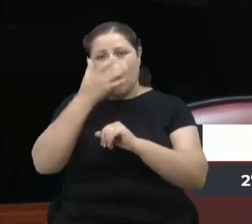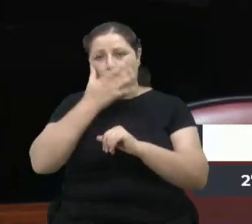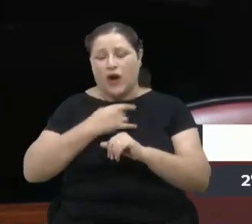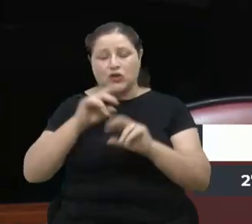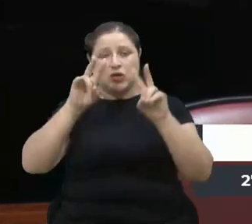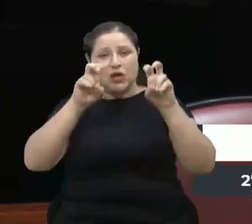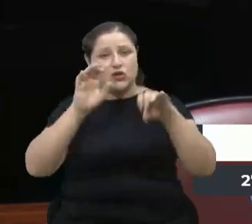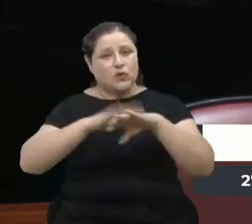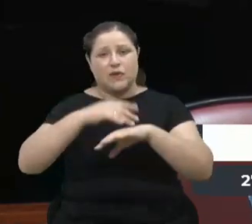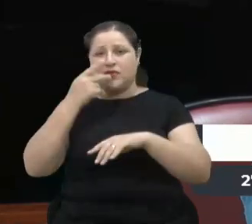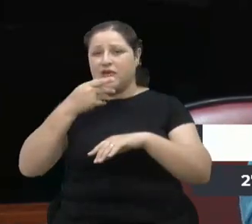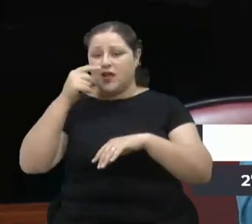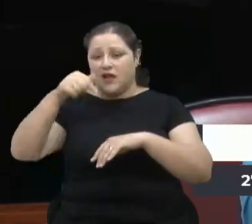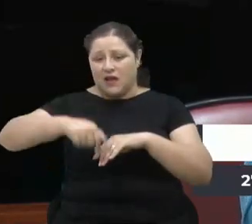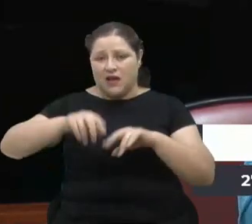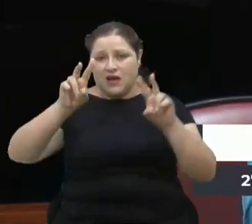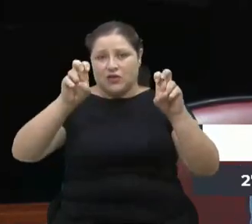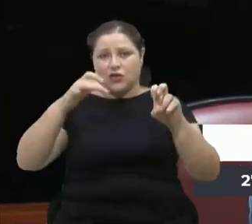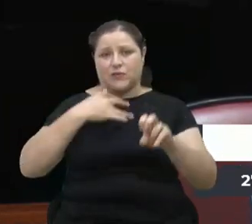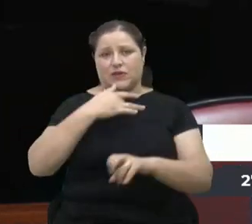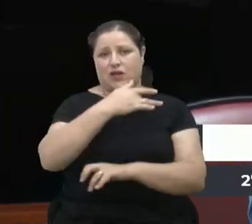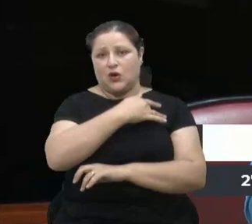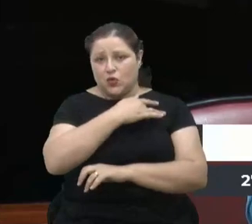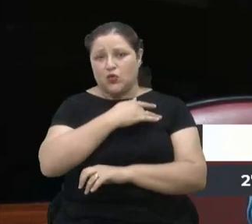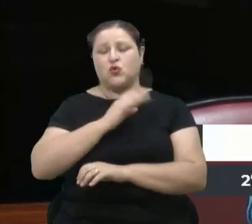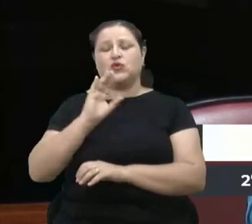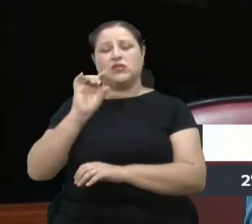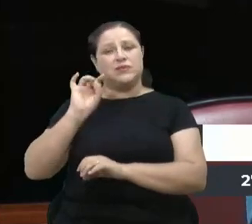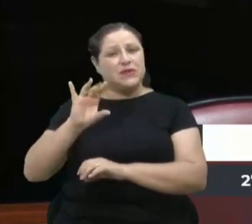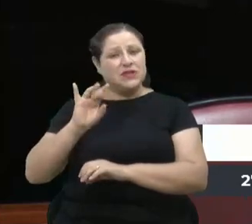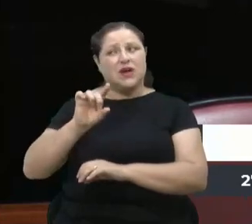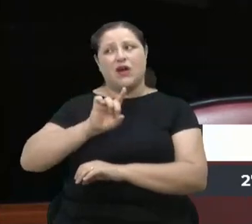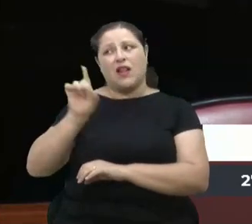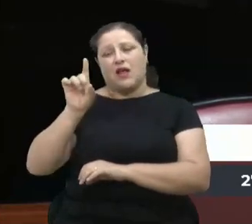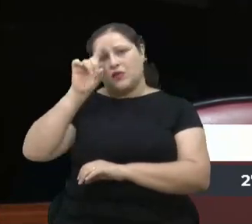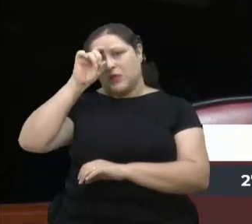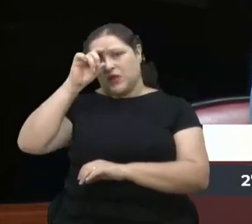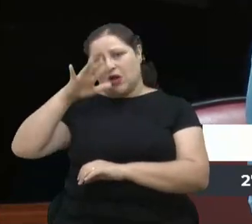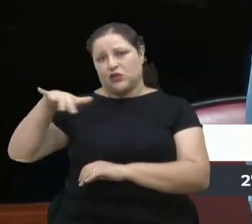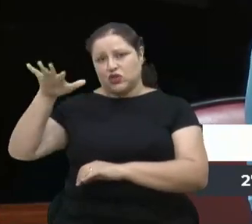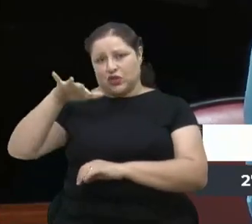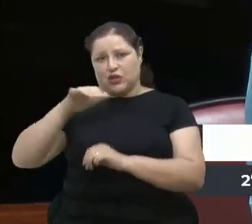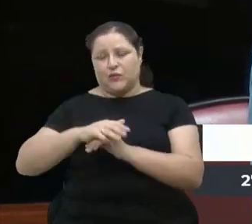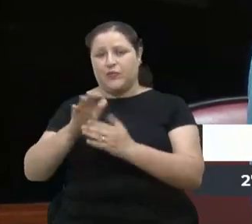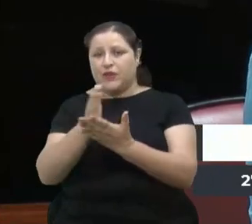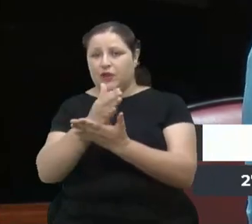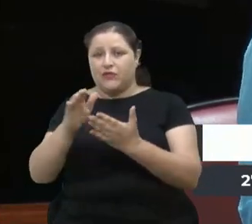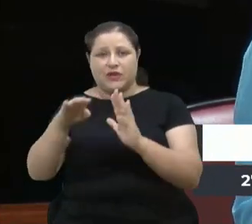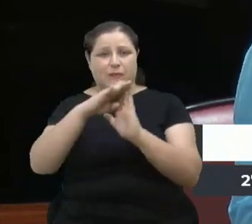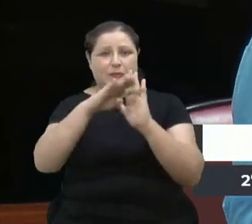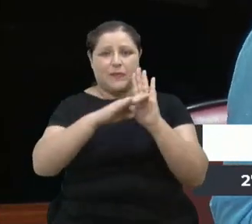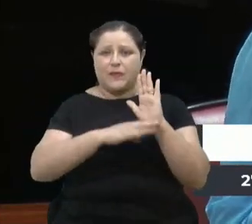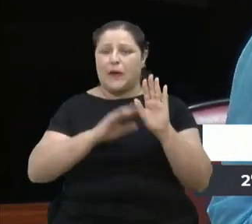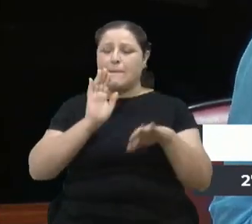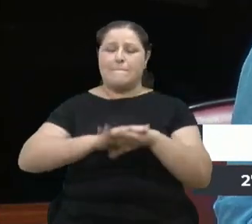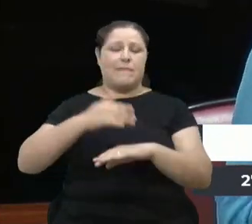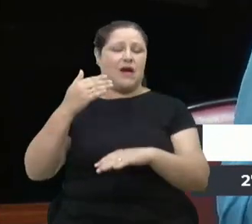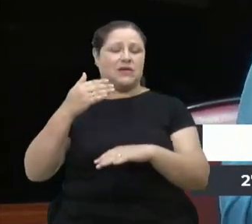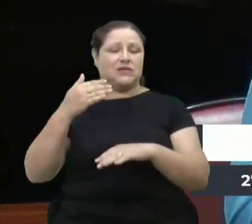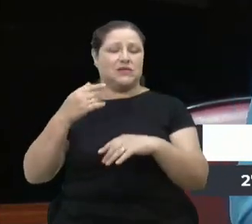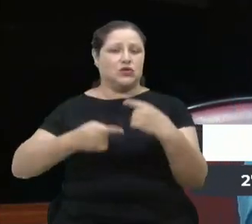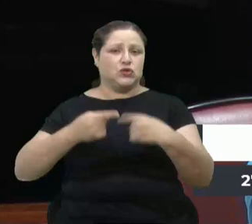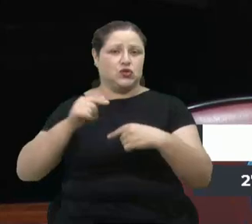Câmara foi saúde, especialmente hospital geral. Eu diria que talvez foi a pauta mais discutida aqui.